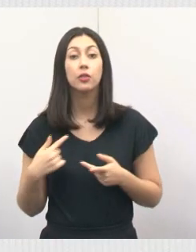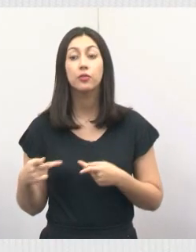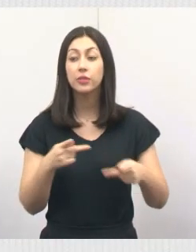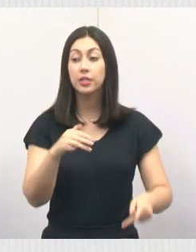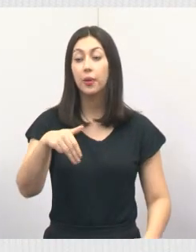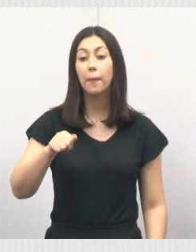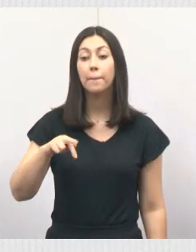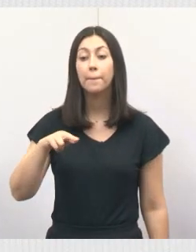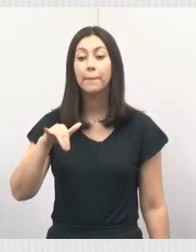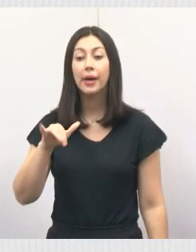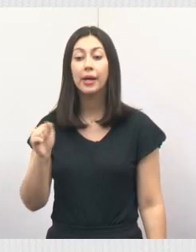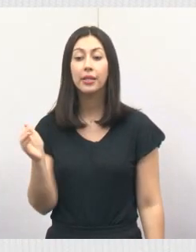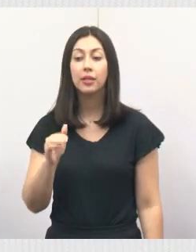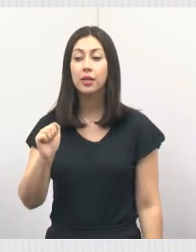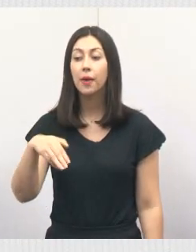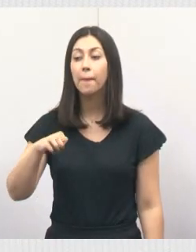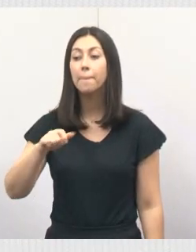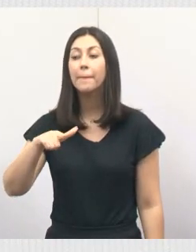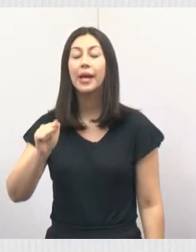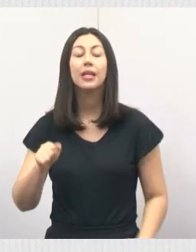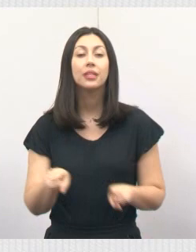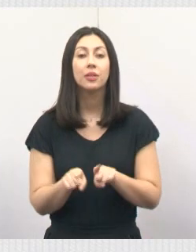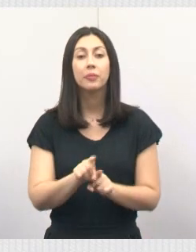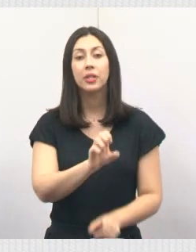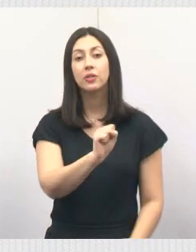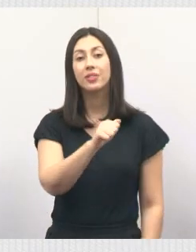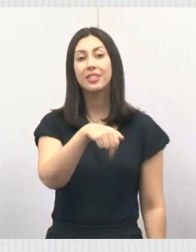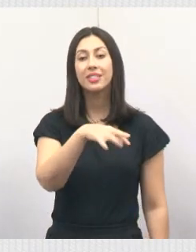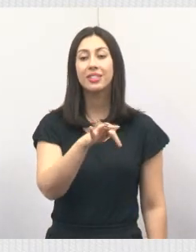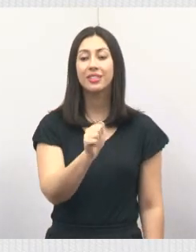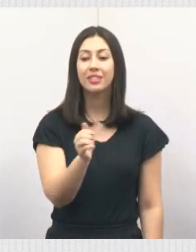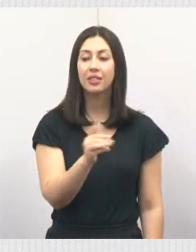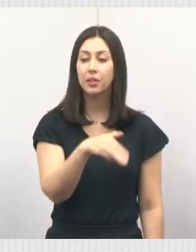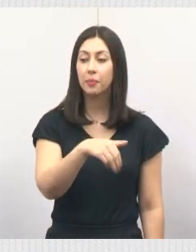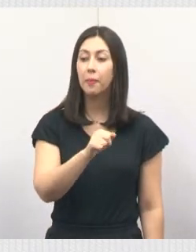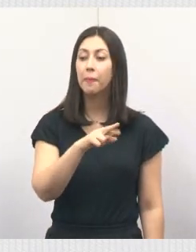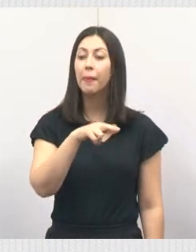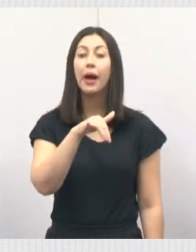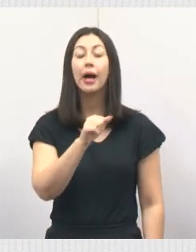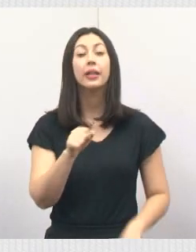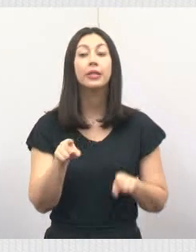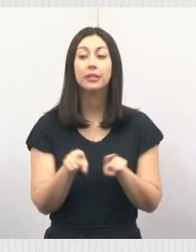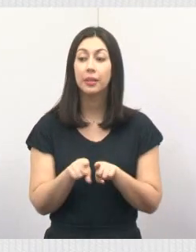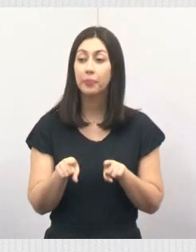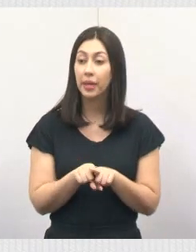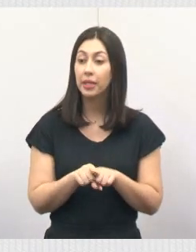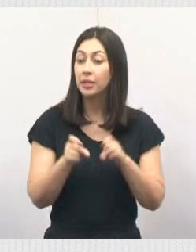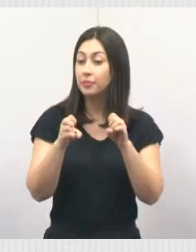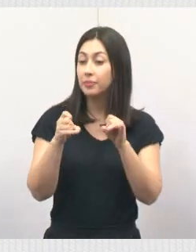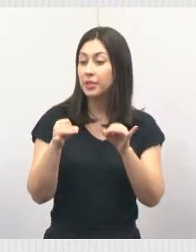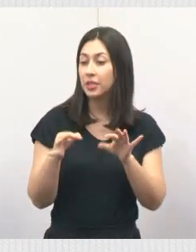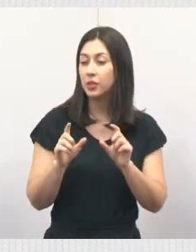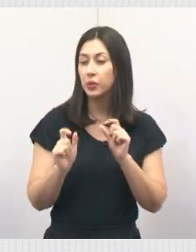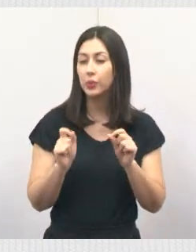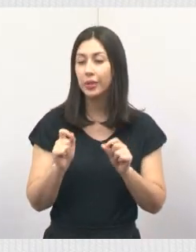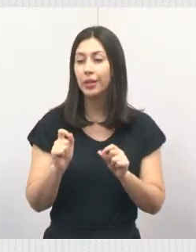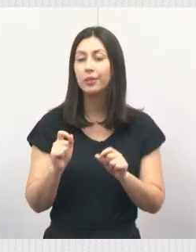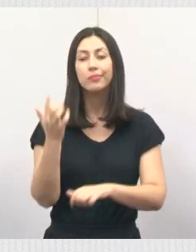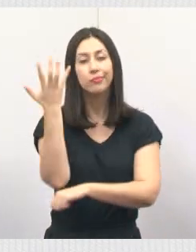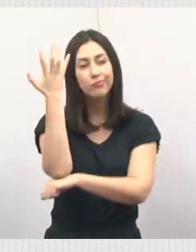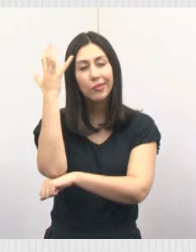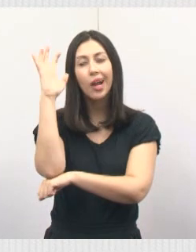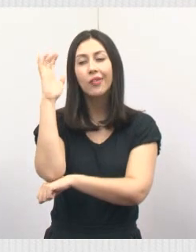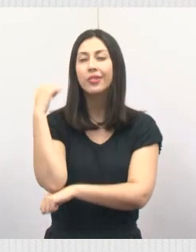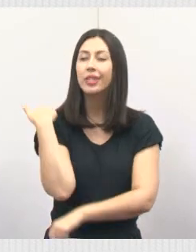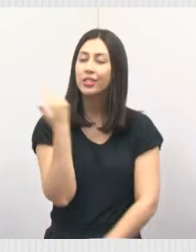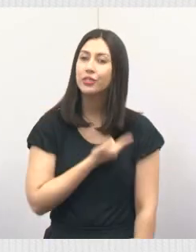Jardim Maria Amélia, no Santa Maria. E o último, falando aí do Jardim Santa Maria, é outra árvore que a gente está